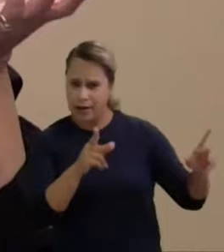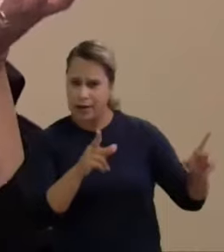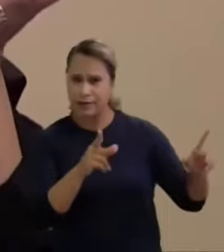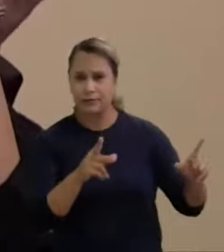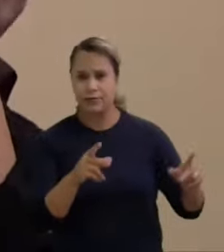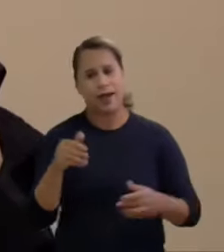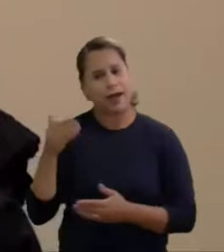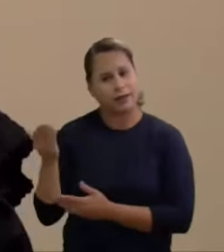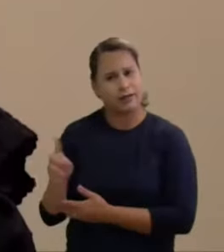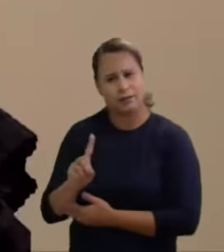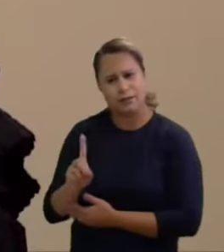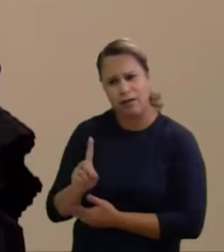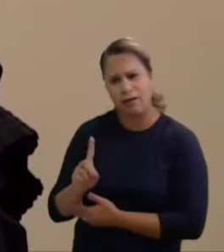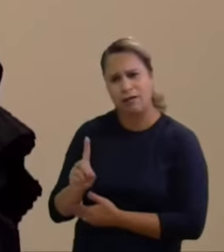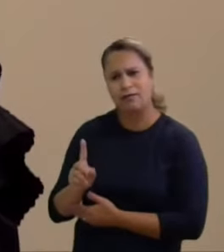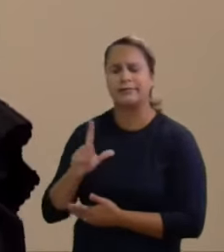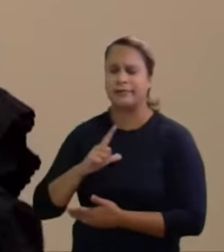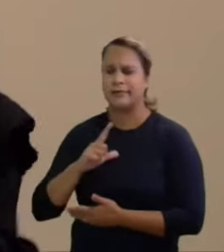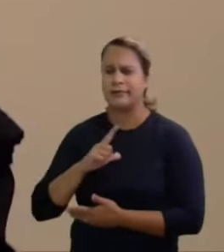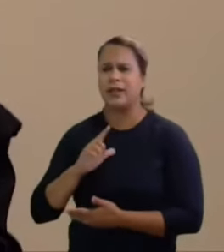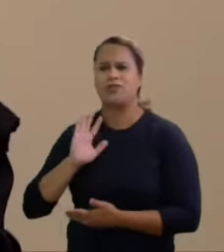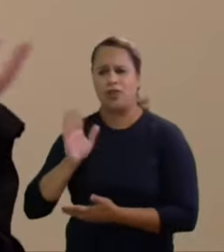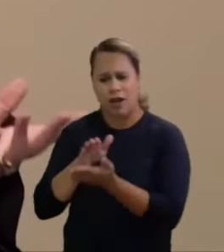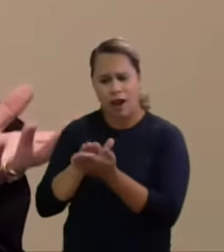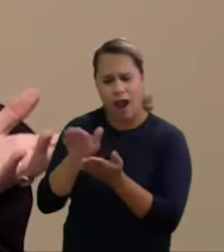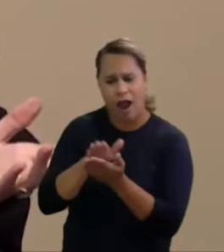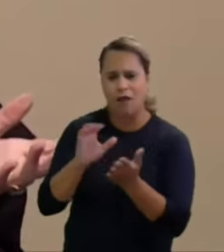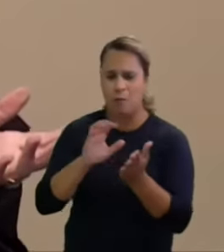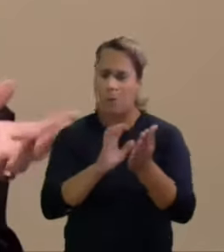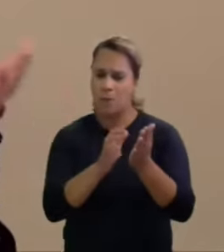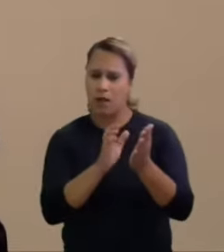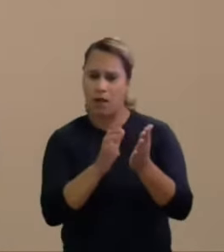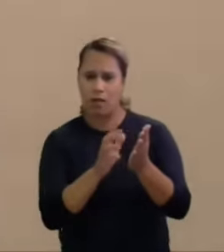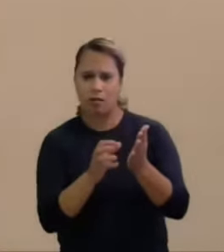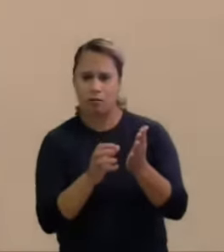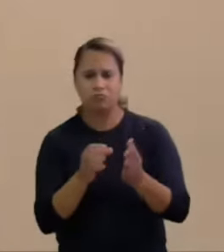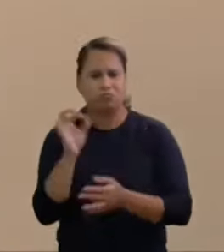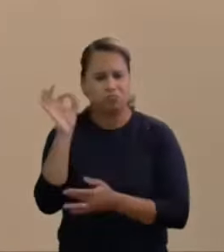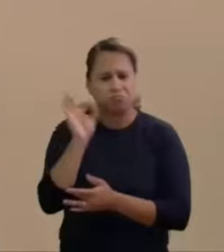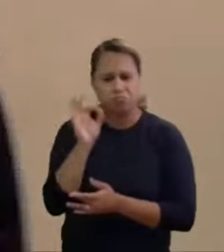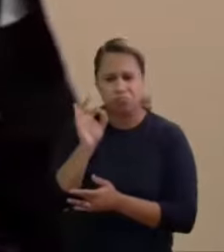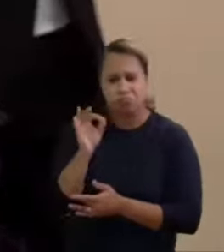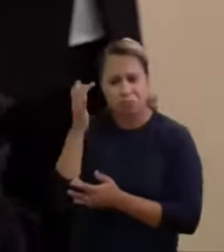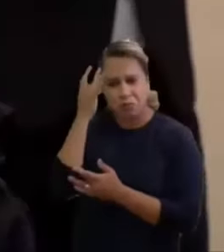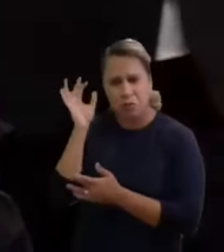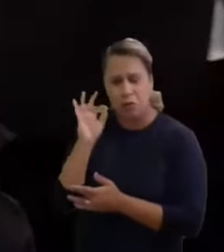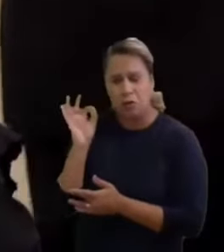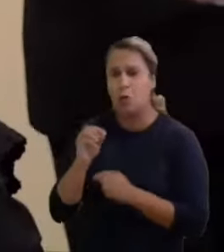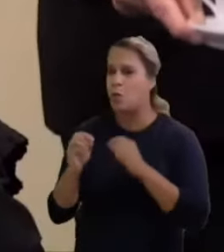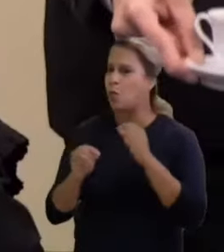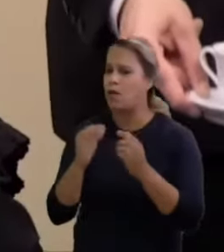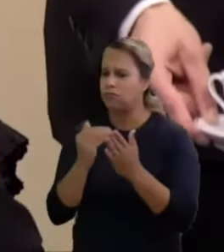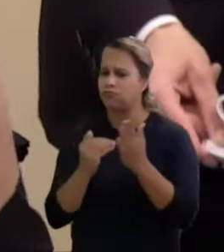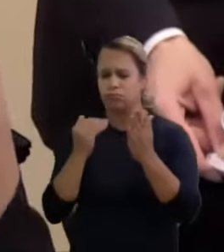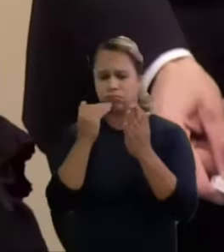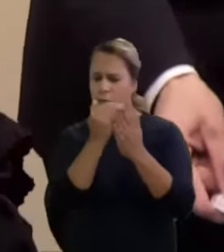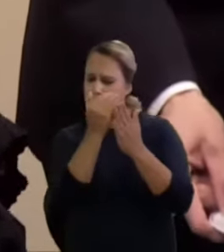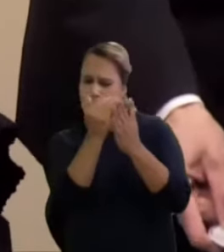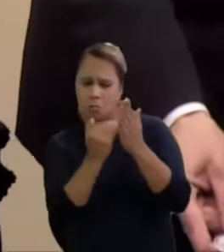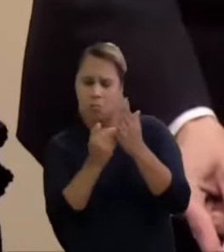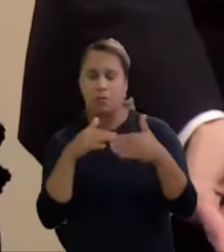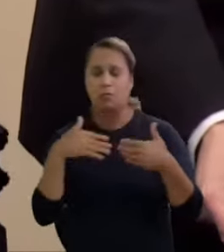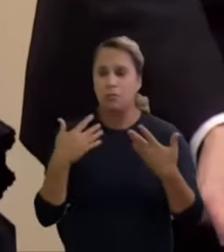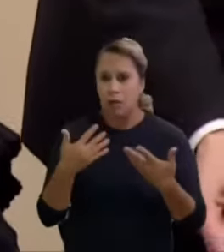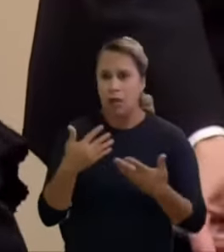aqui já tem gastos de partido, não dá nem para saber quanto por cento desses gastos de partido podem corresponder aos gastos de campanha, porque a